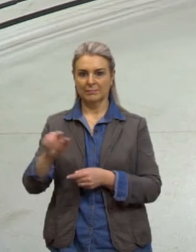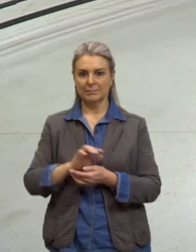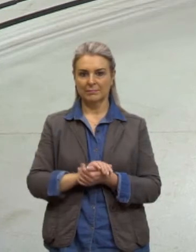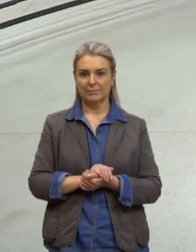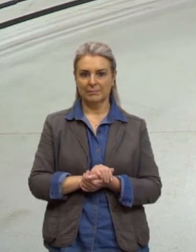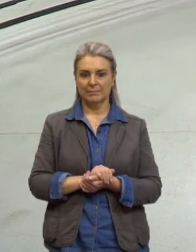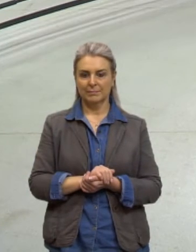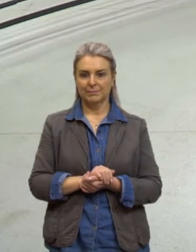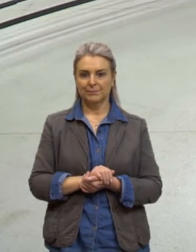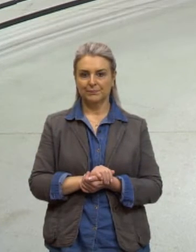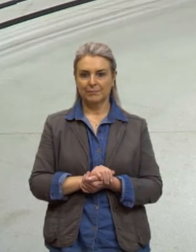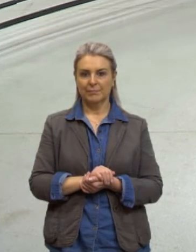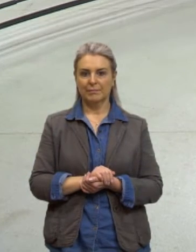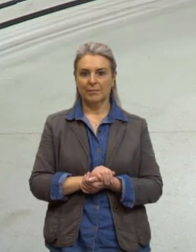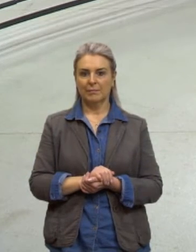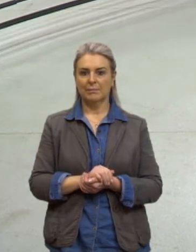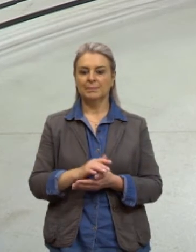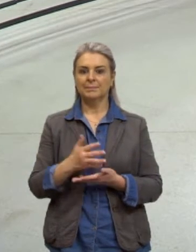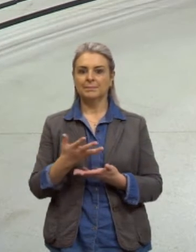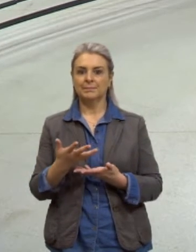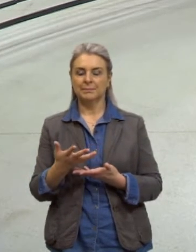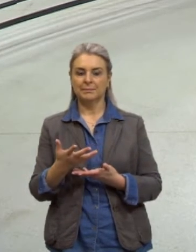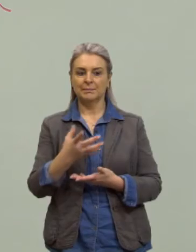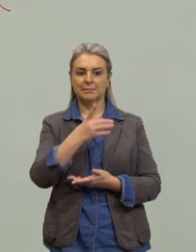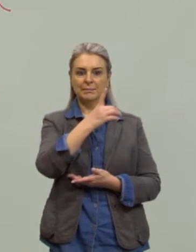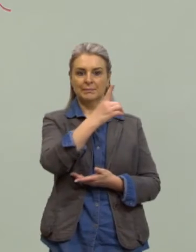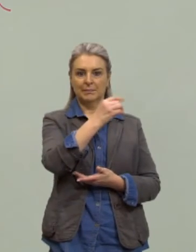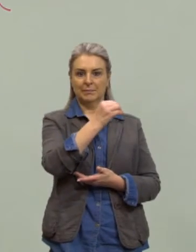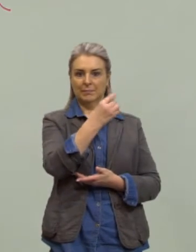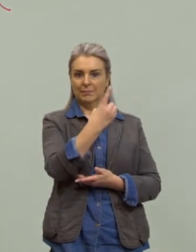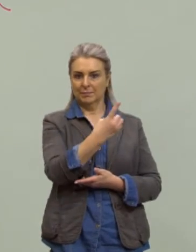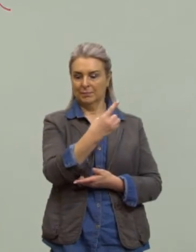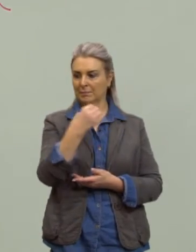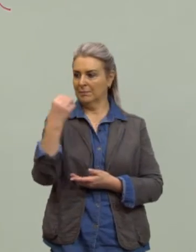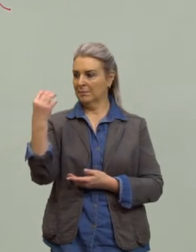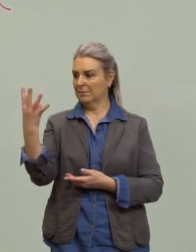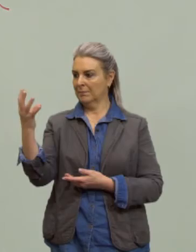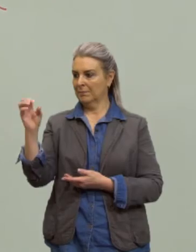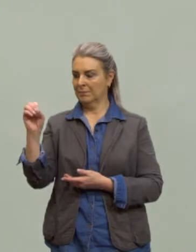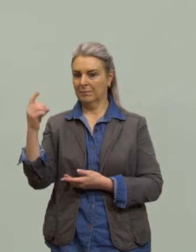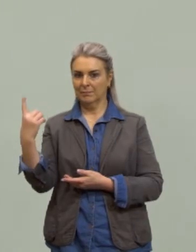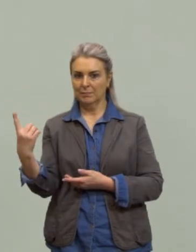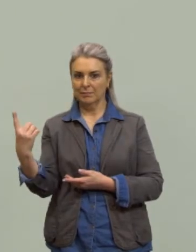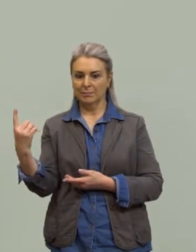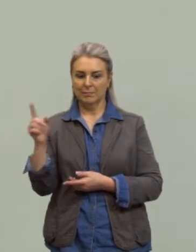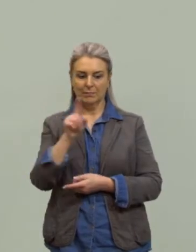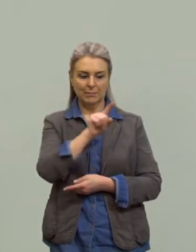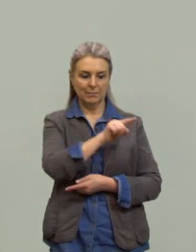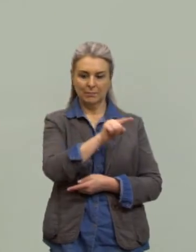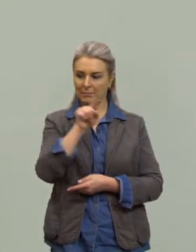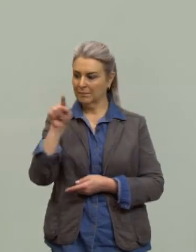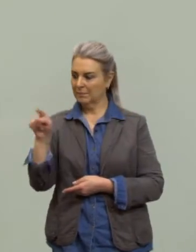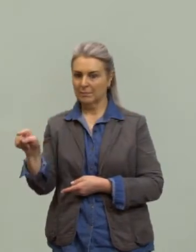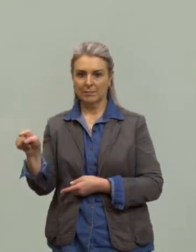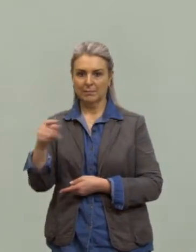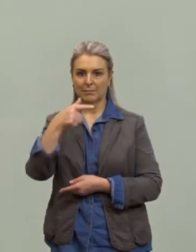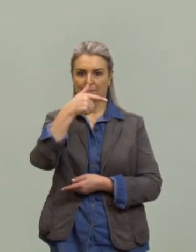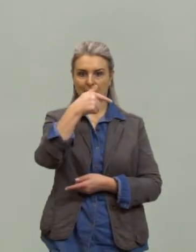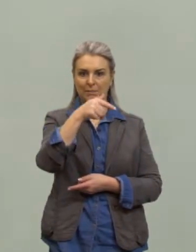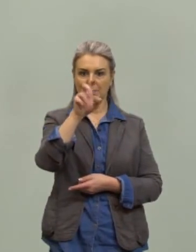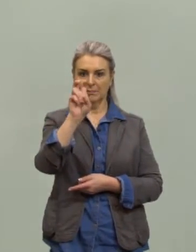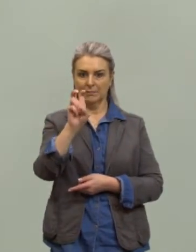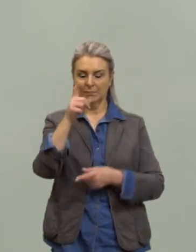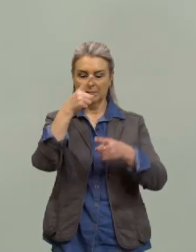então podemos concluir que entre o cento e um e o quatrocentos e um existem setenta e cinco números múltiplos de quatro